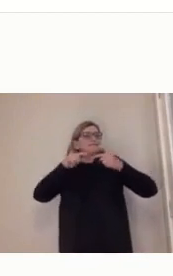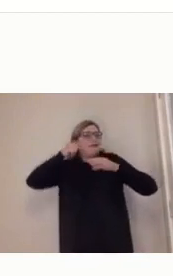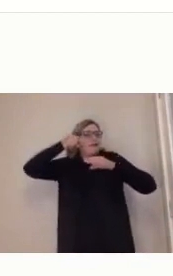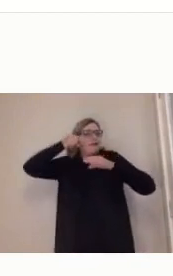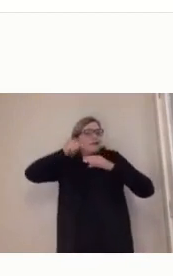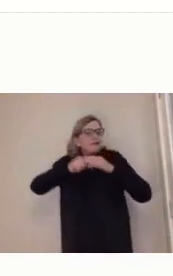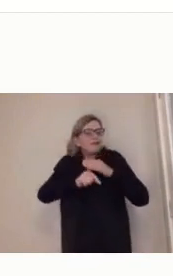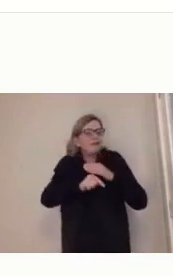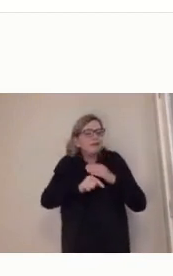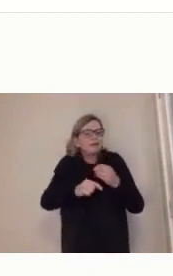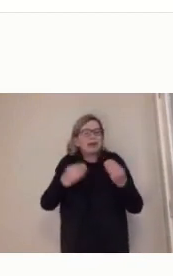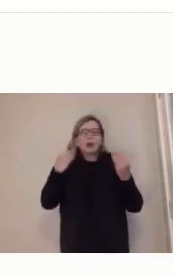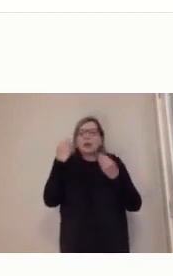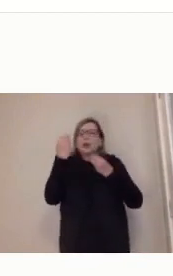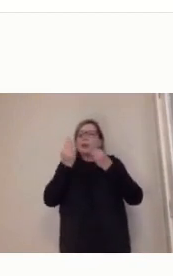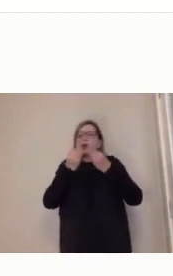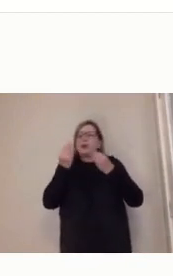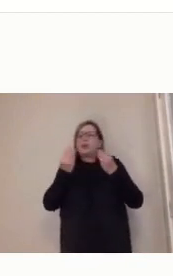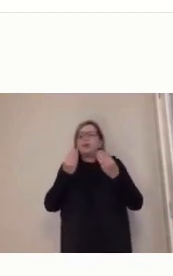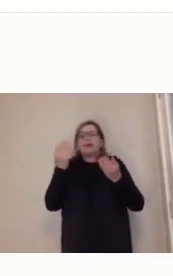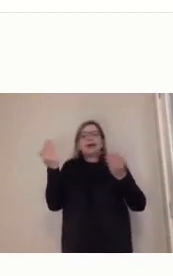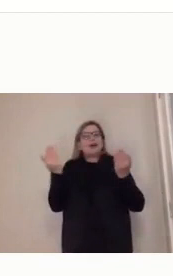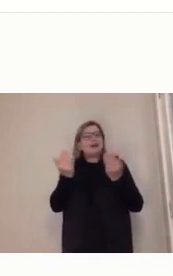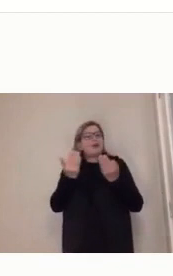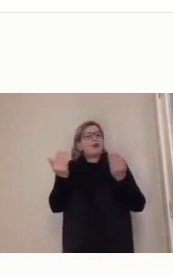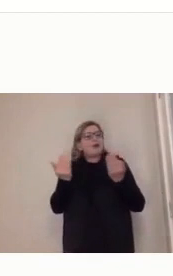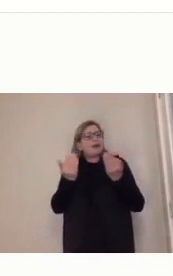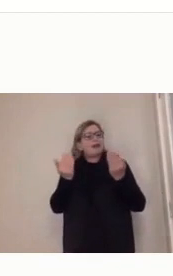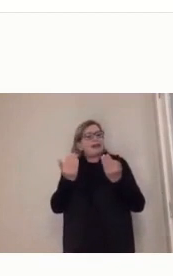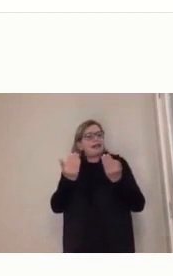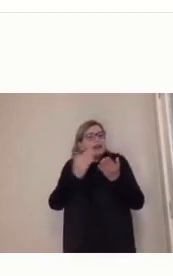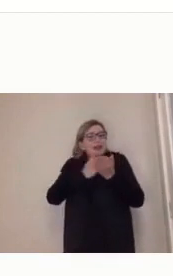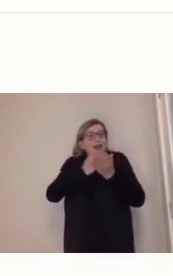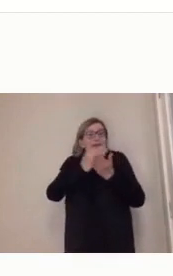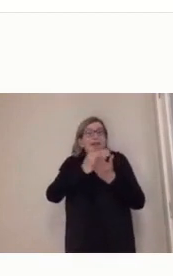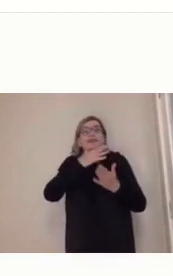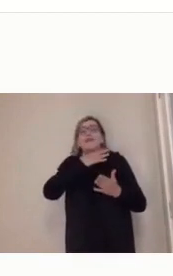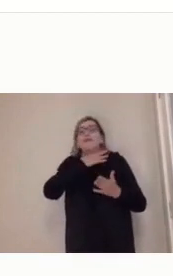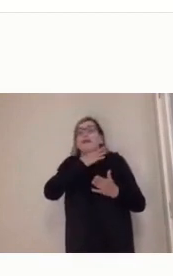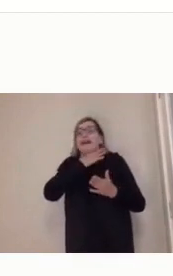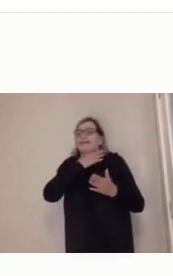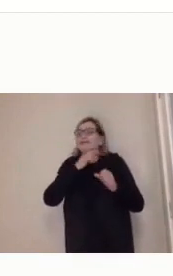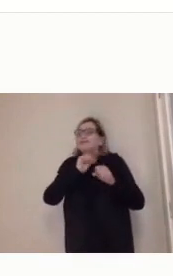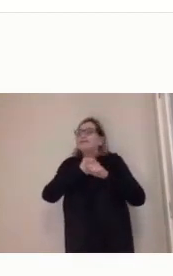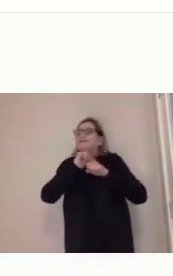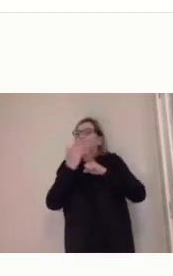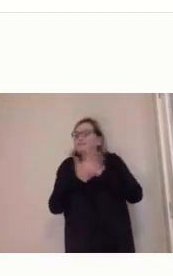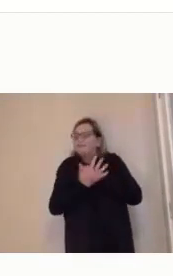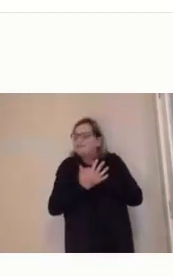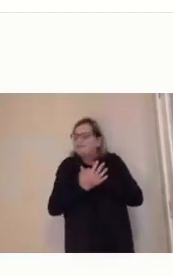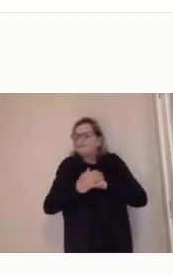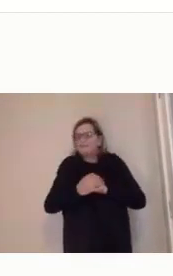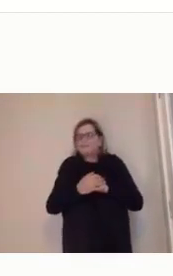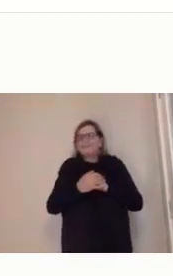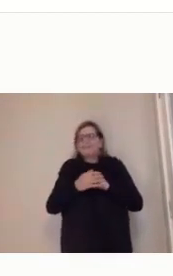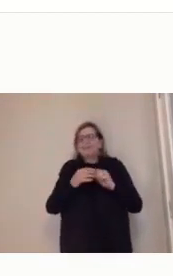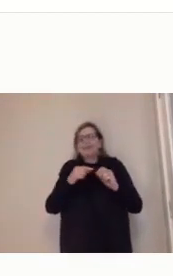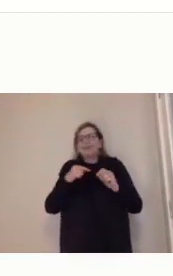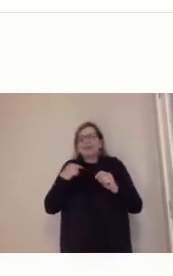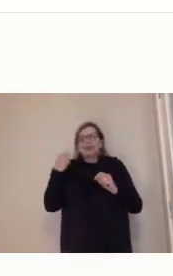pandemia, né? Então, quando que nós, brasileiros, íamos ver, por exemplo, uma reunião, né?